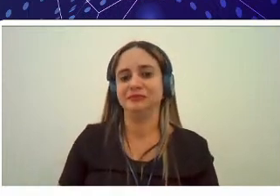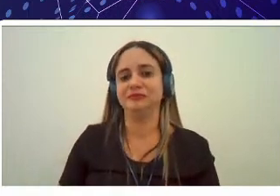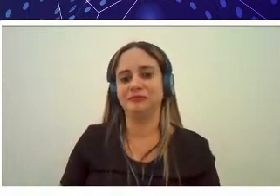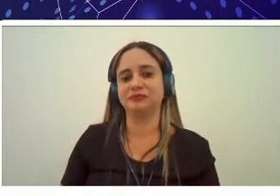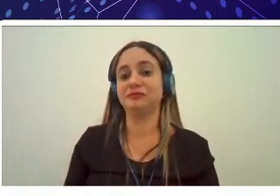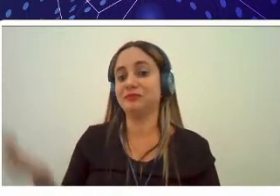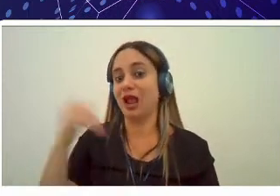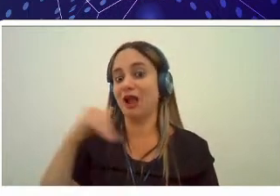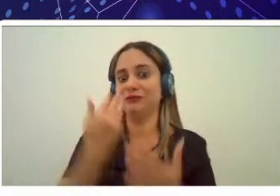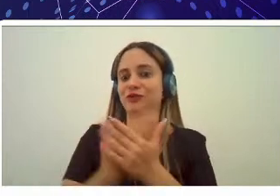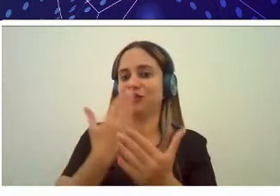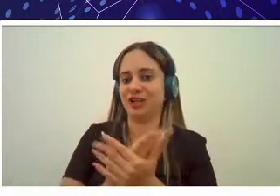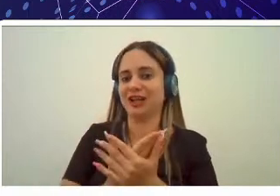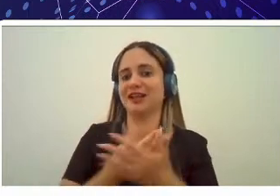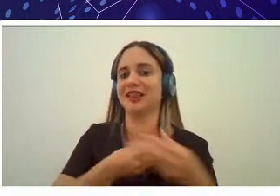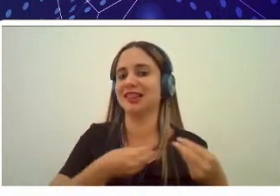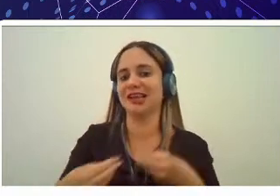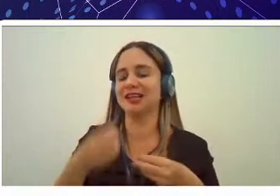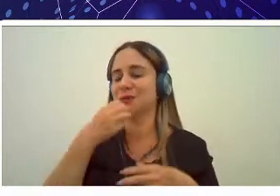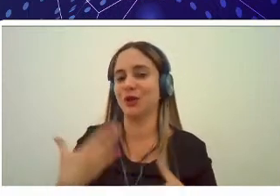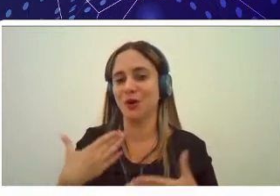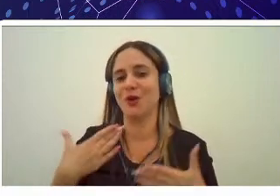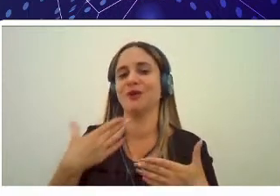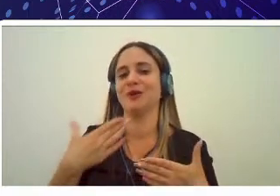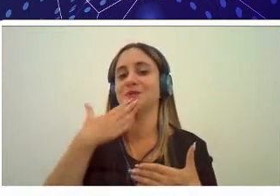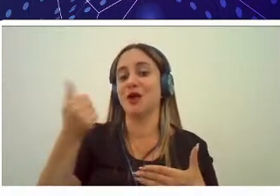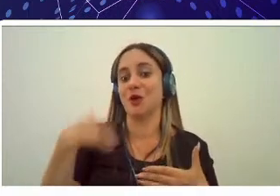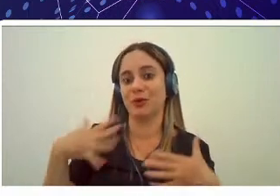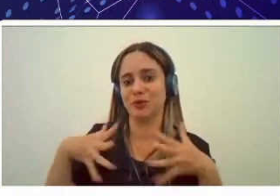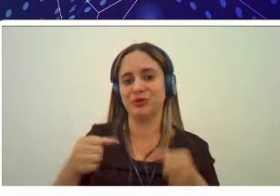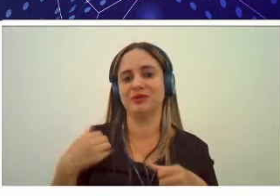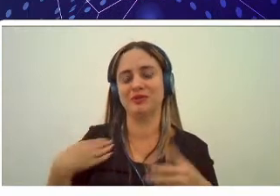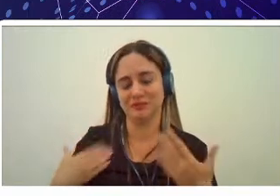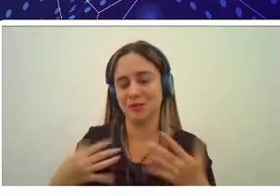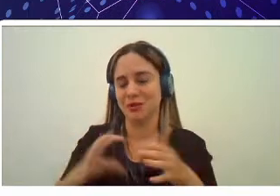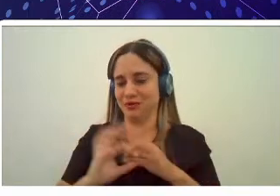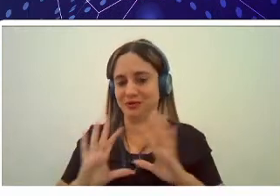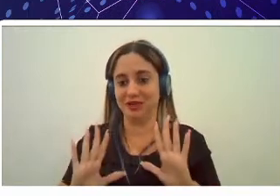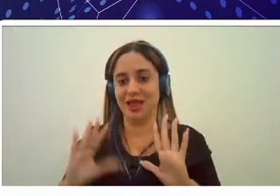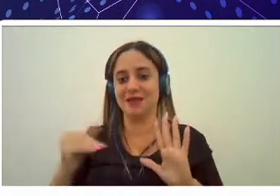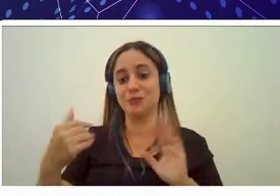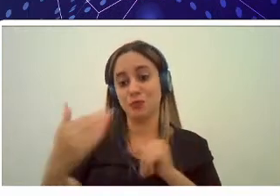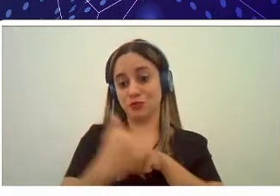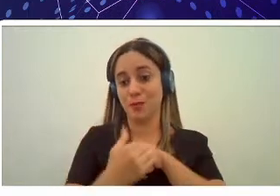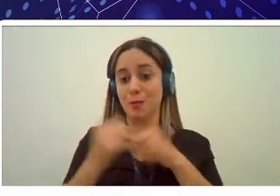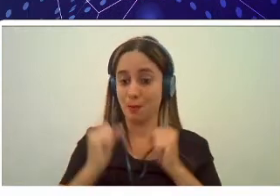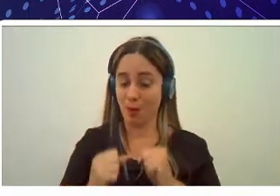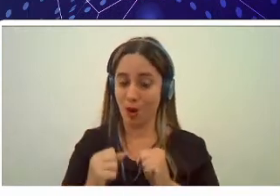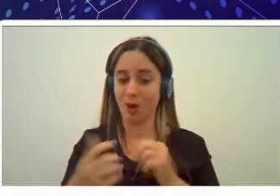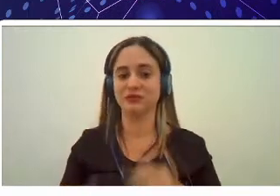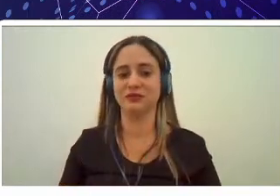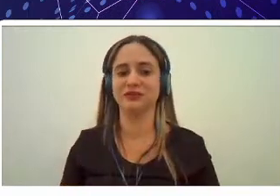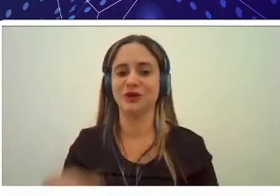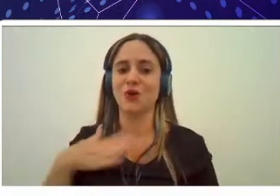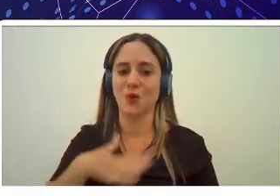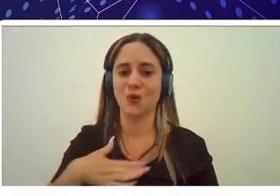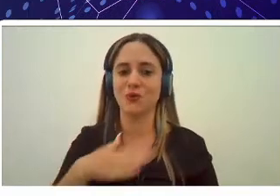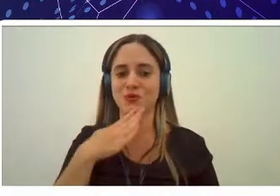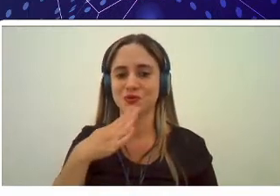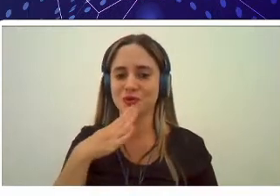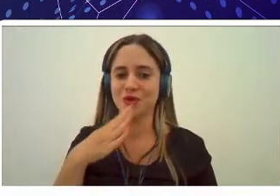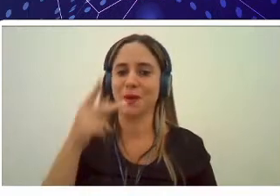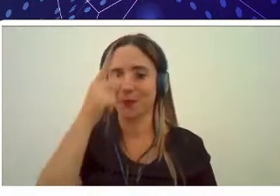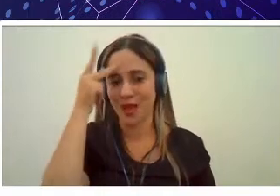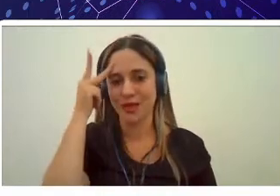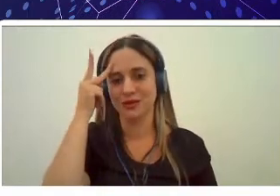estudar vamos trazer o melhor para todos também estou à disposição dos novos egressos gosto de conhecer as pessoas